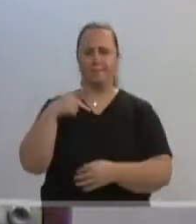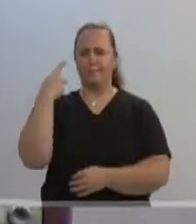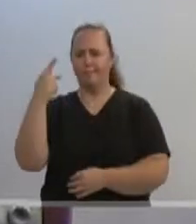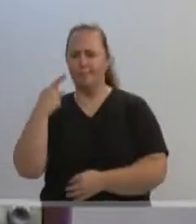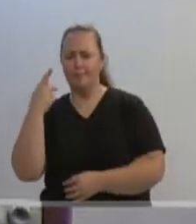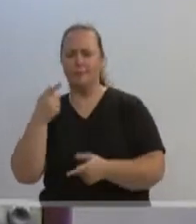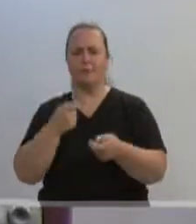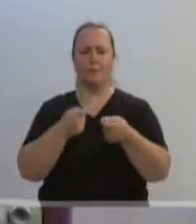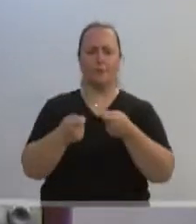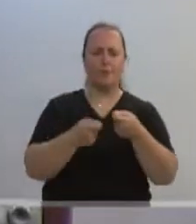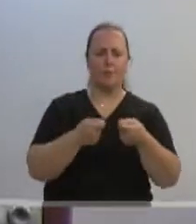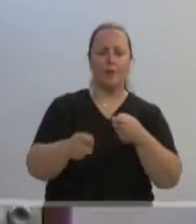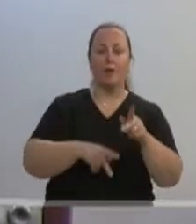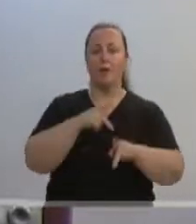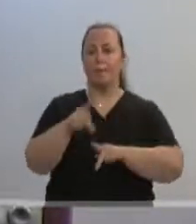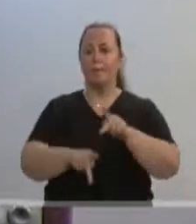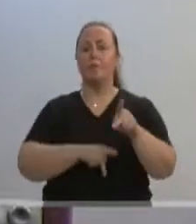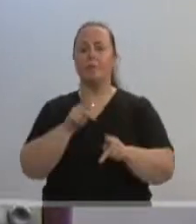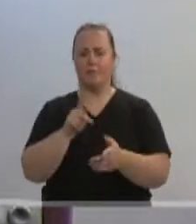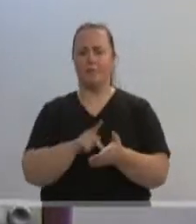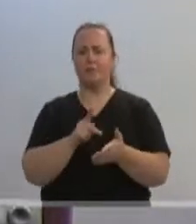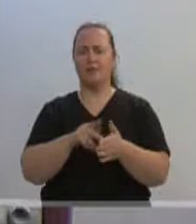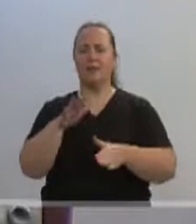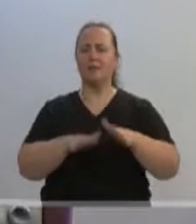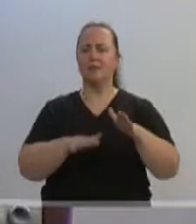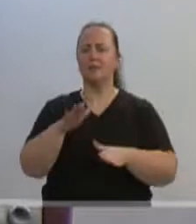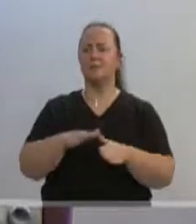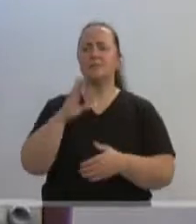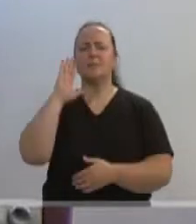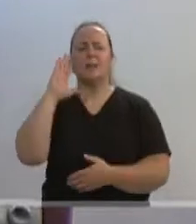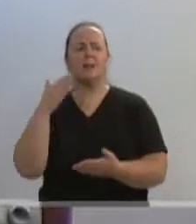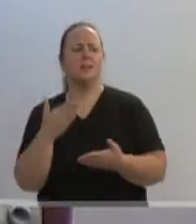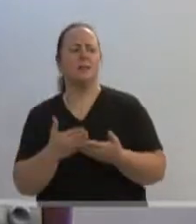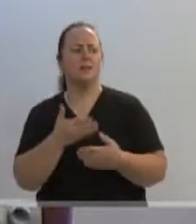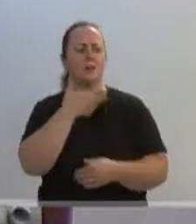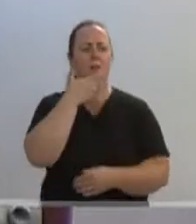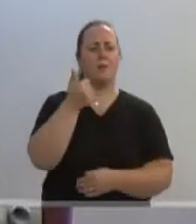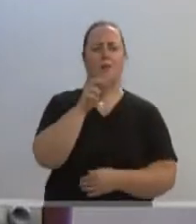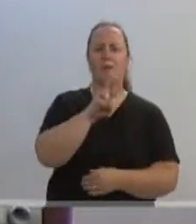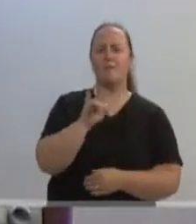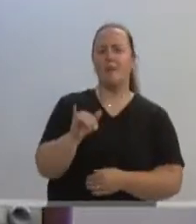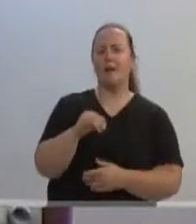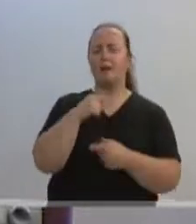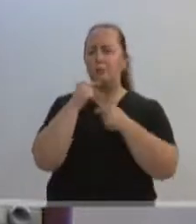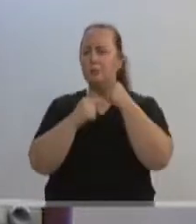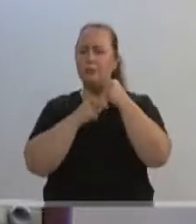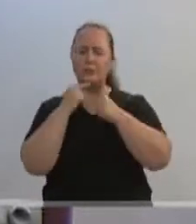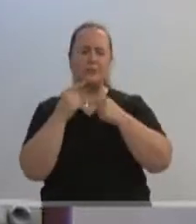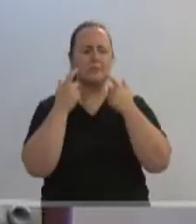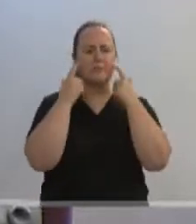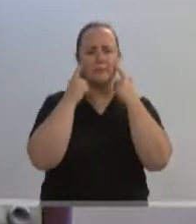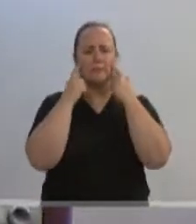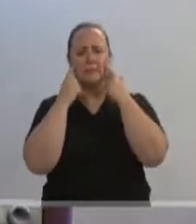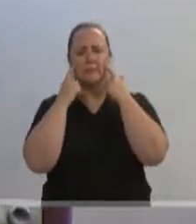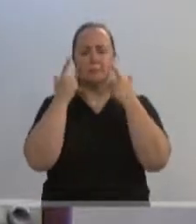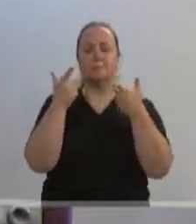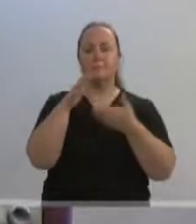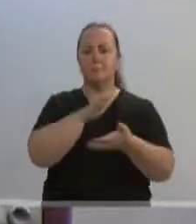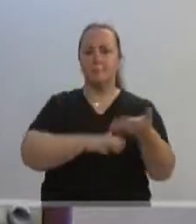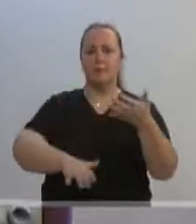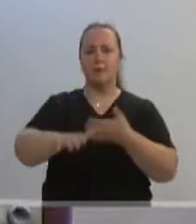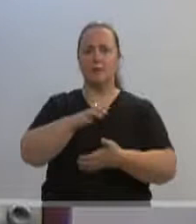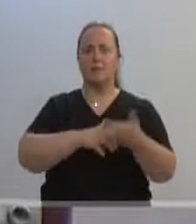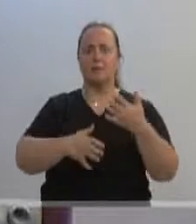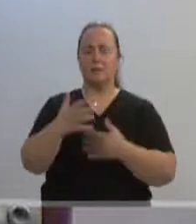população enfrenta, sim, às vezes, um embate que não sabe se acredita nas melhorias, se duvida das novas possibilidades, e a crise afeta todo mundo,